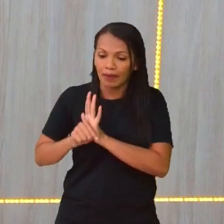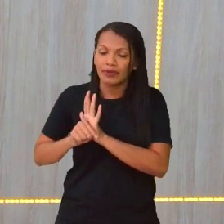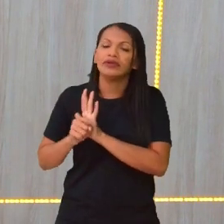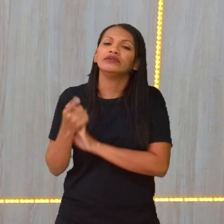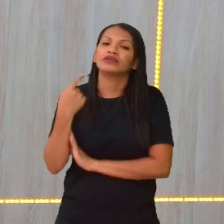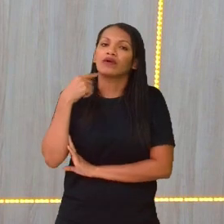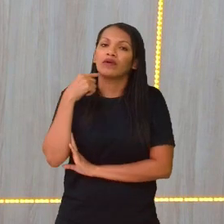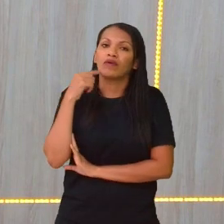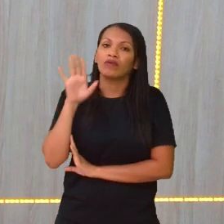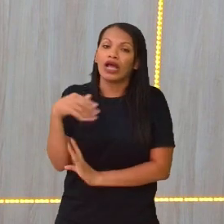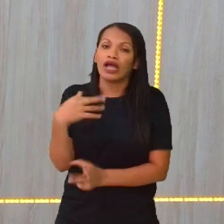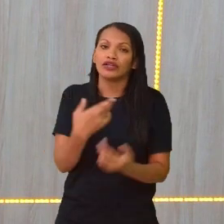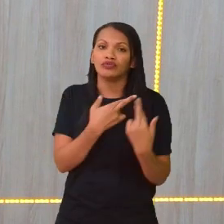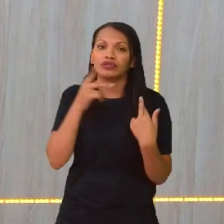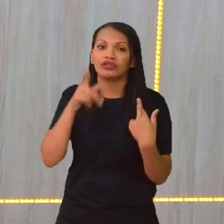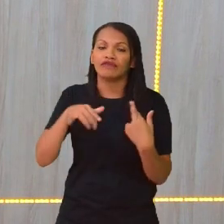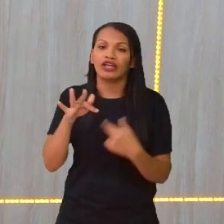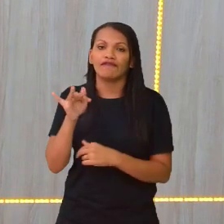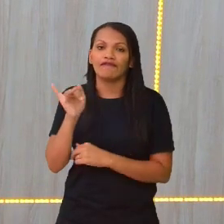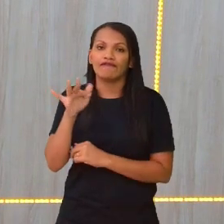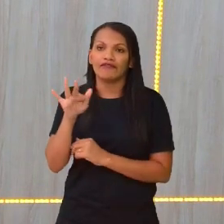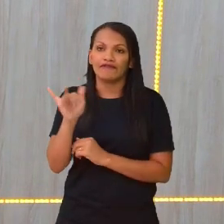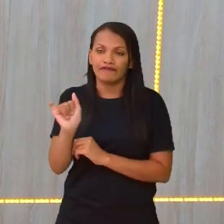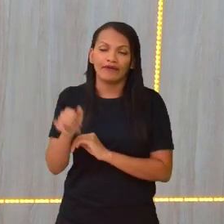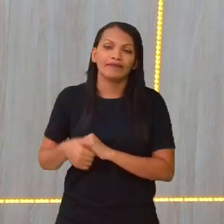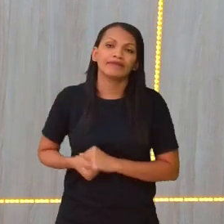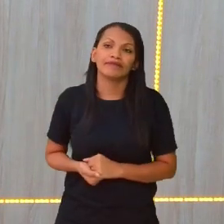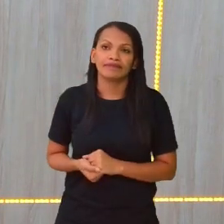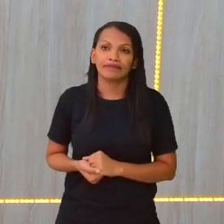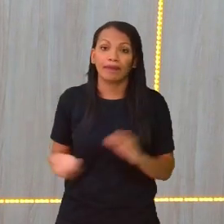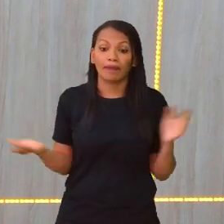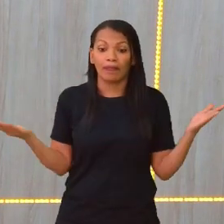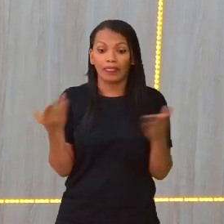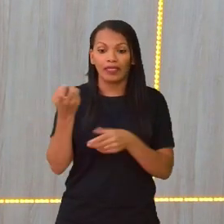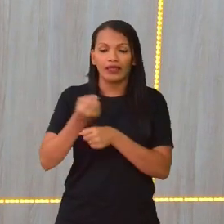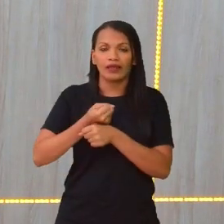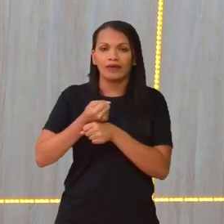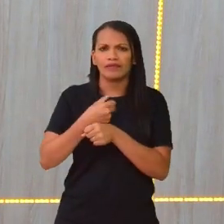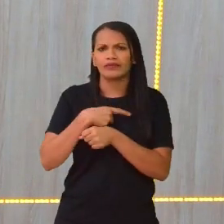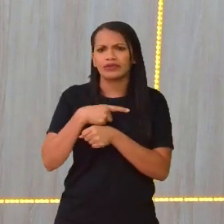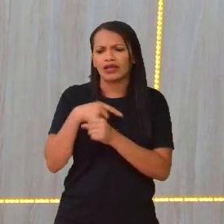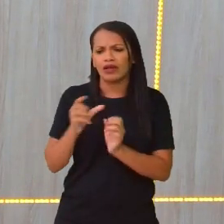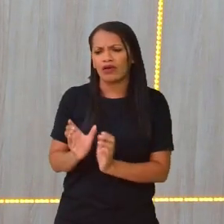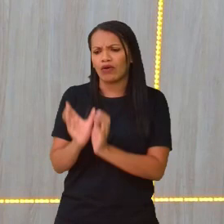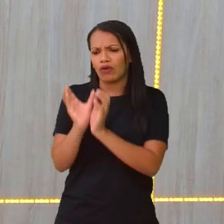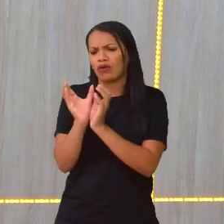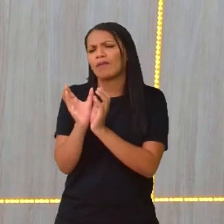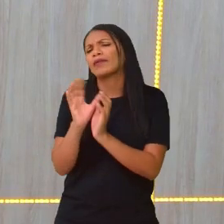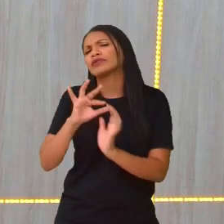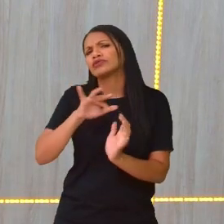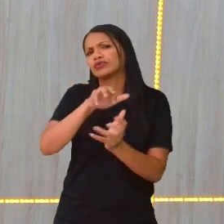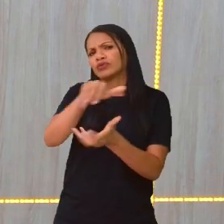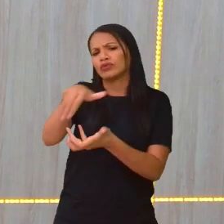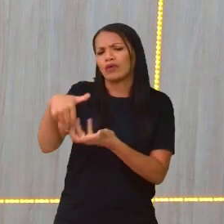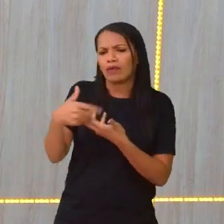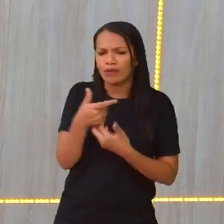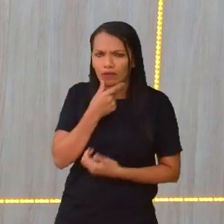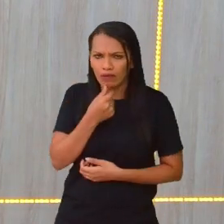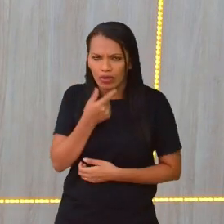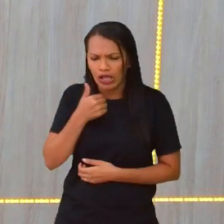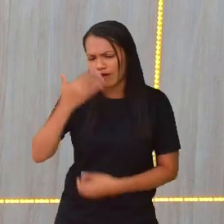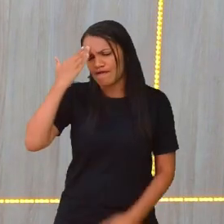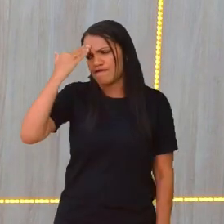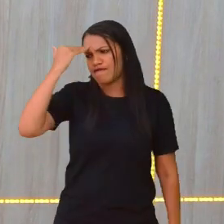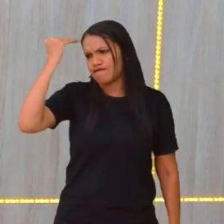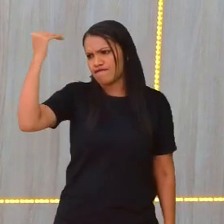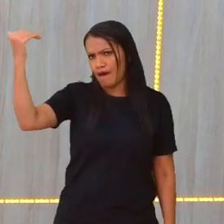estão sob os olhos da FIFA também, tá? Esse ano, nós temos a Copa do Mundo Masculina, que é a mais conhecida, né? A mais